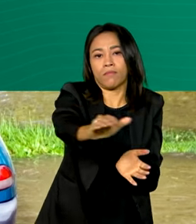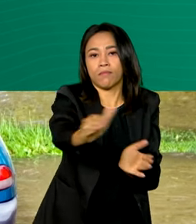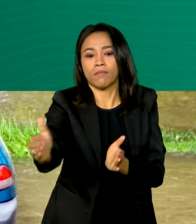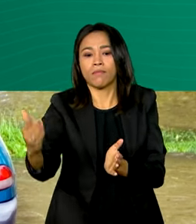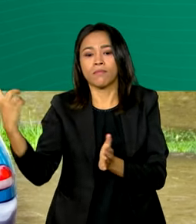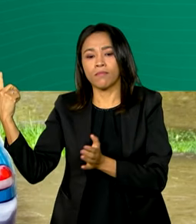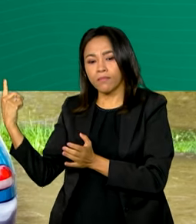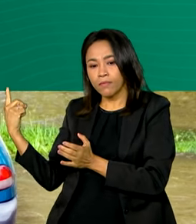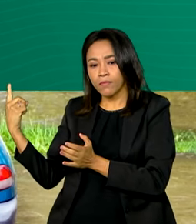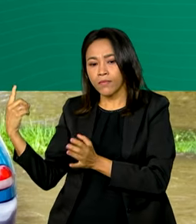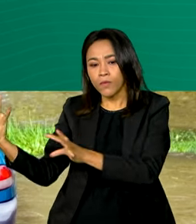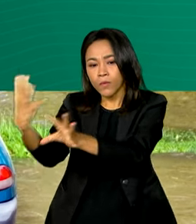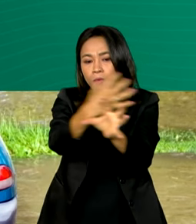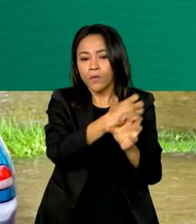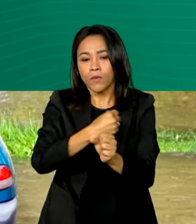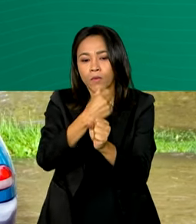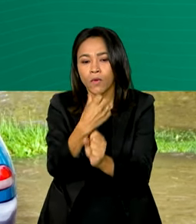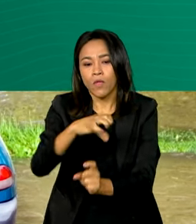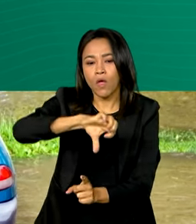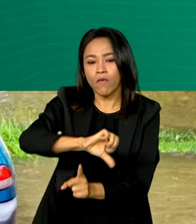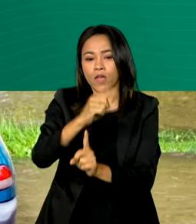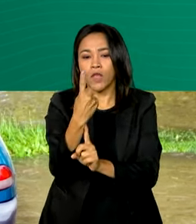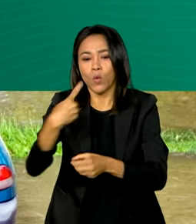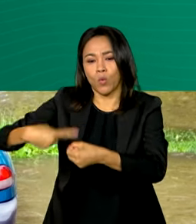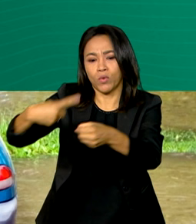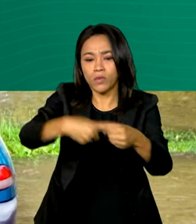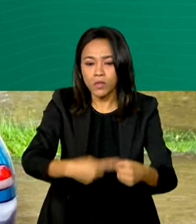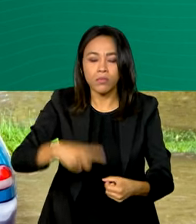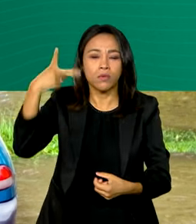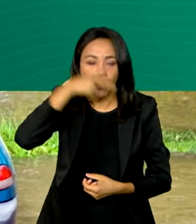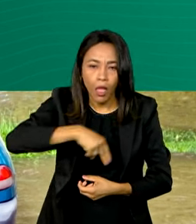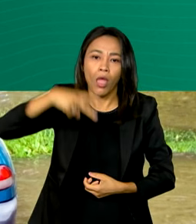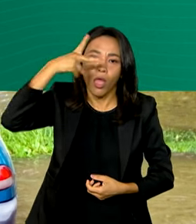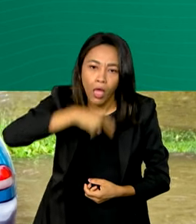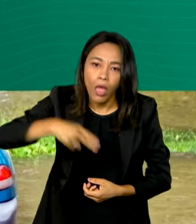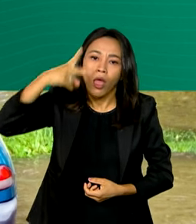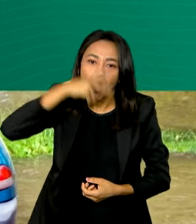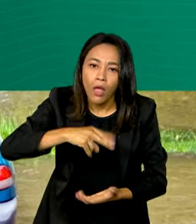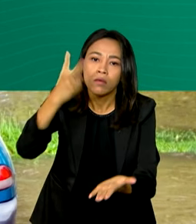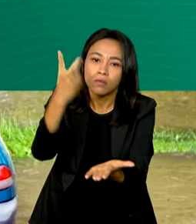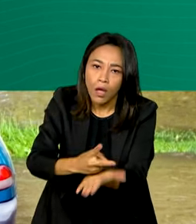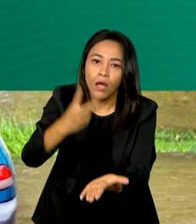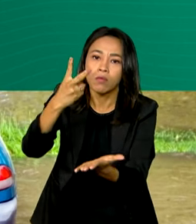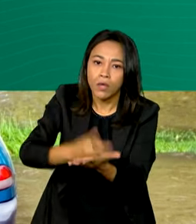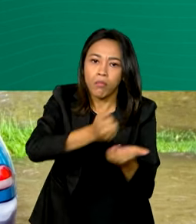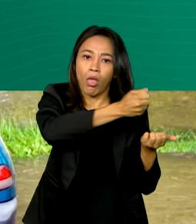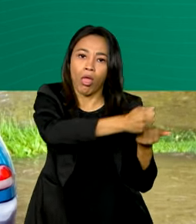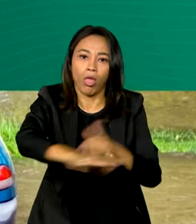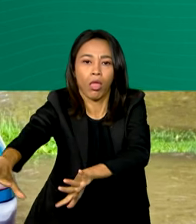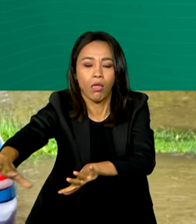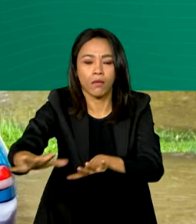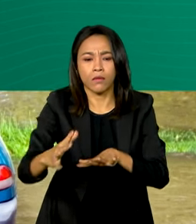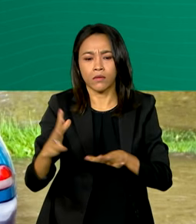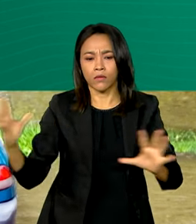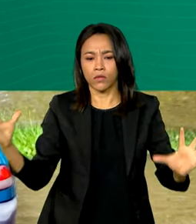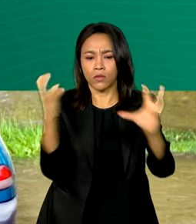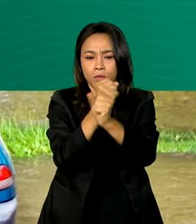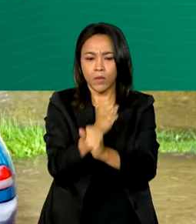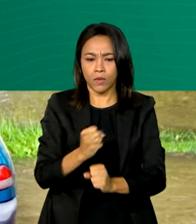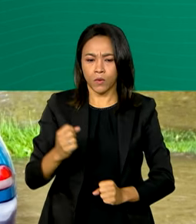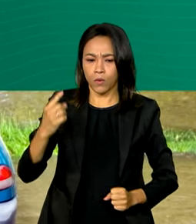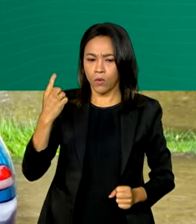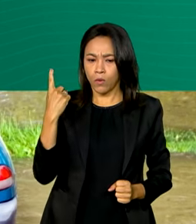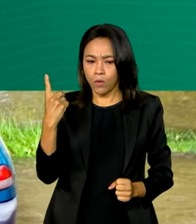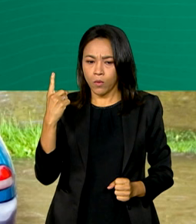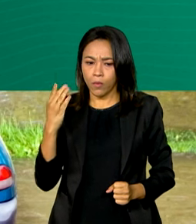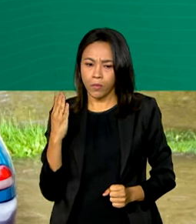91 municípios com problemas frequentes de deslizamentos, com um investimento total de R